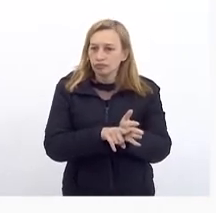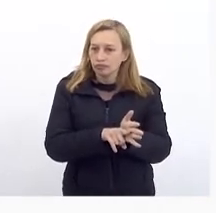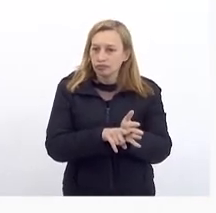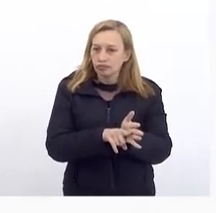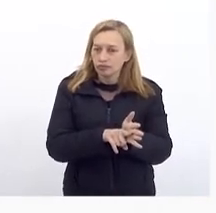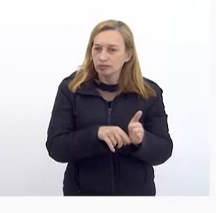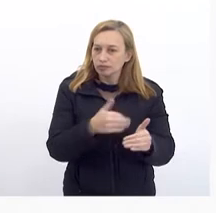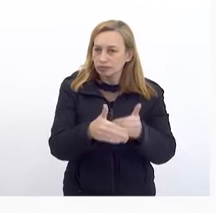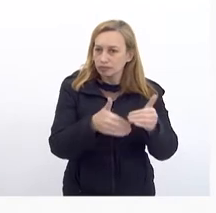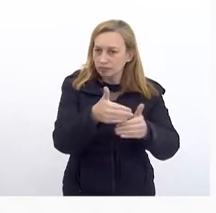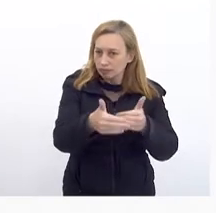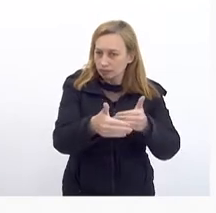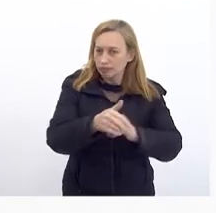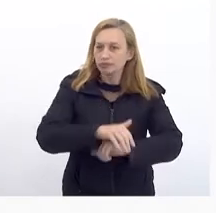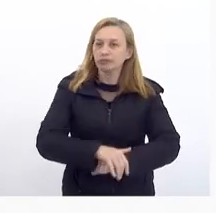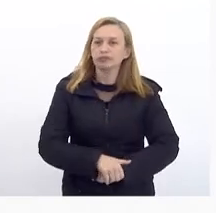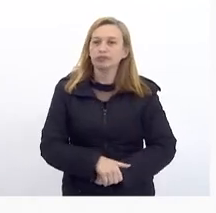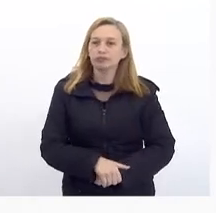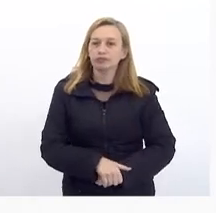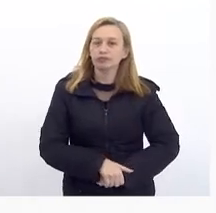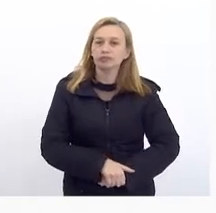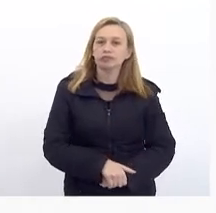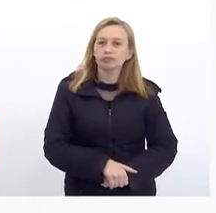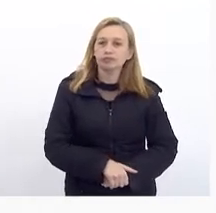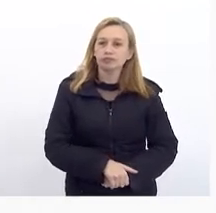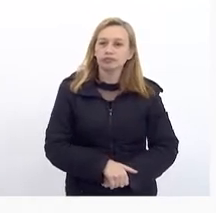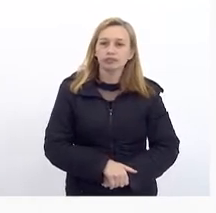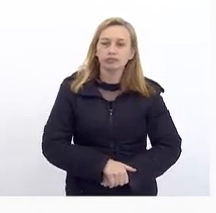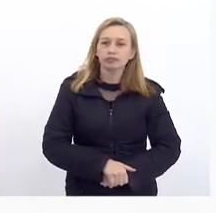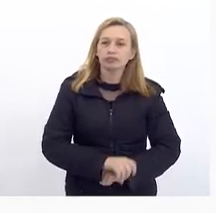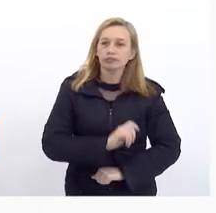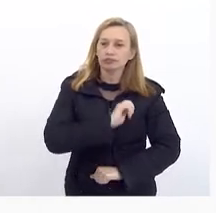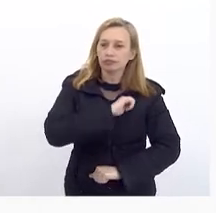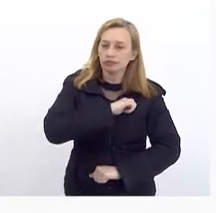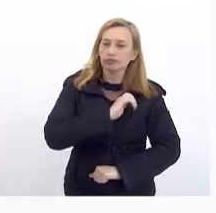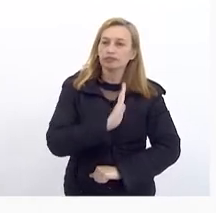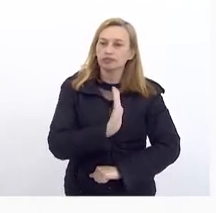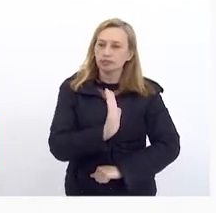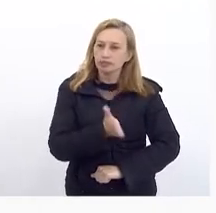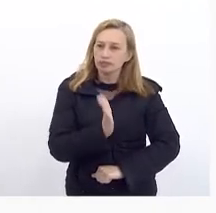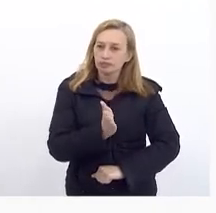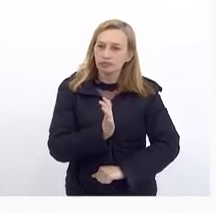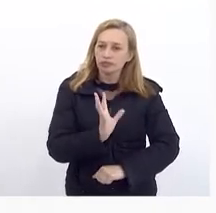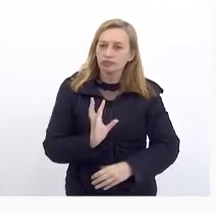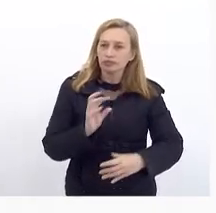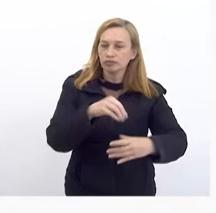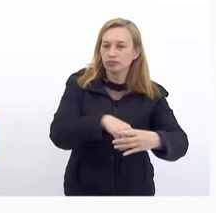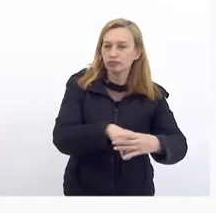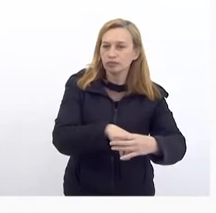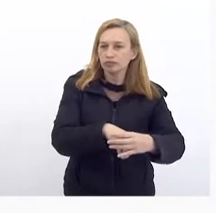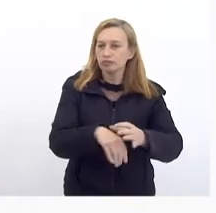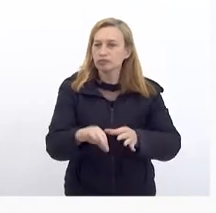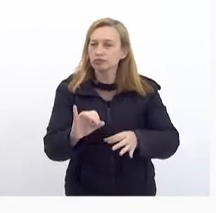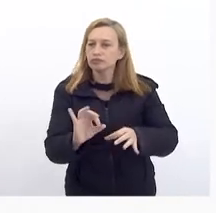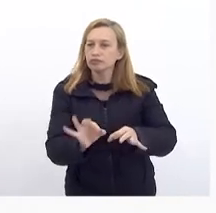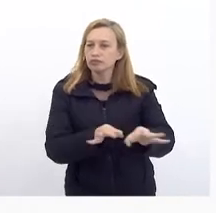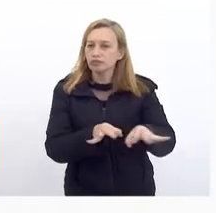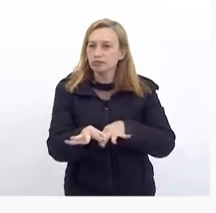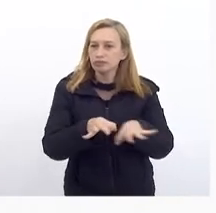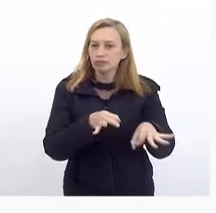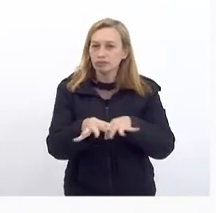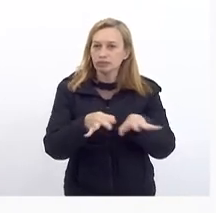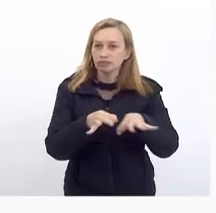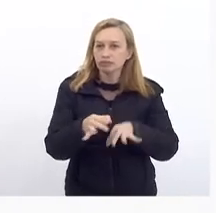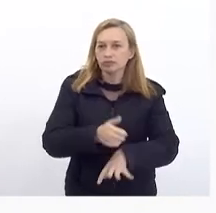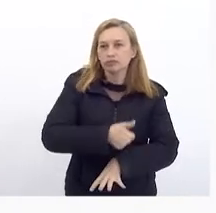tomamos A decisão De De já Colocar no planejamento Aquilo que seria A